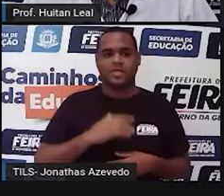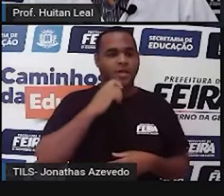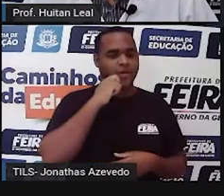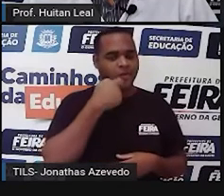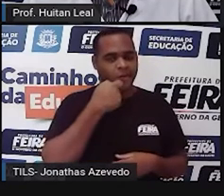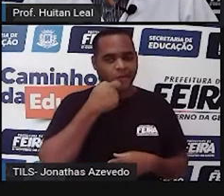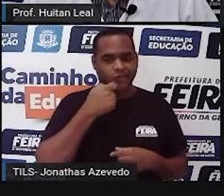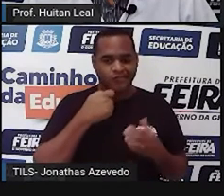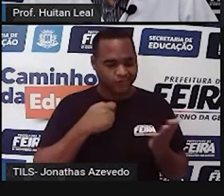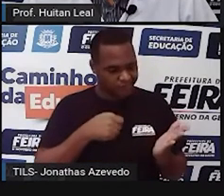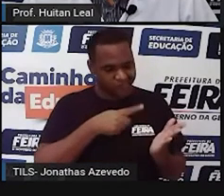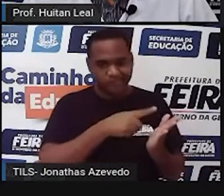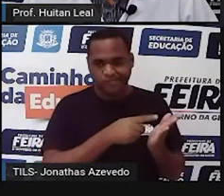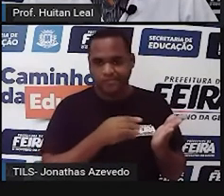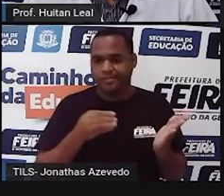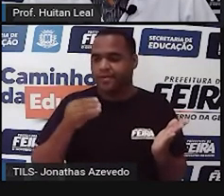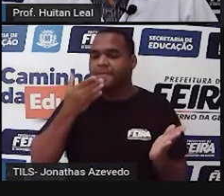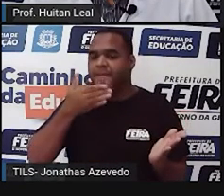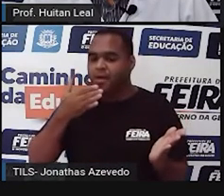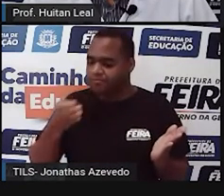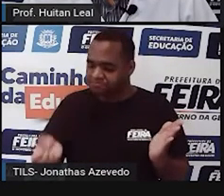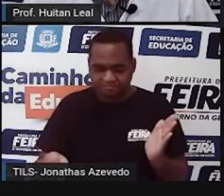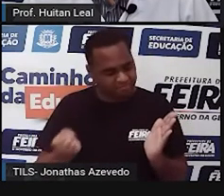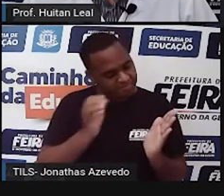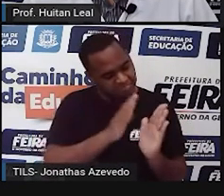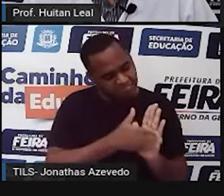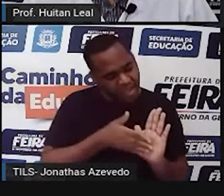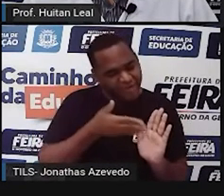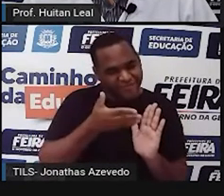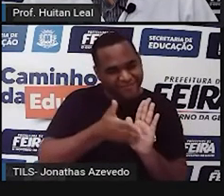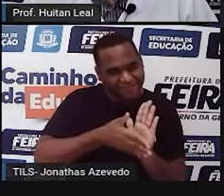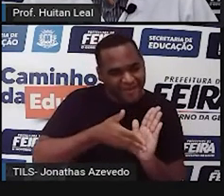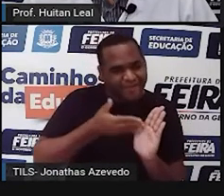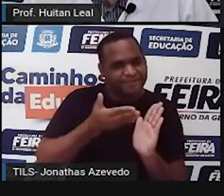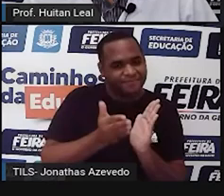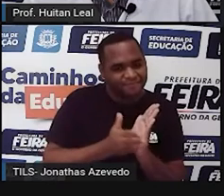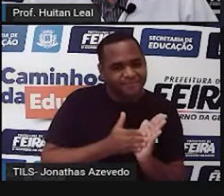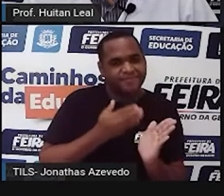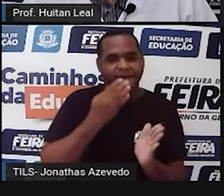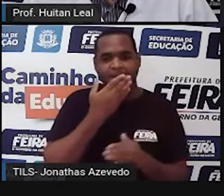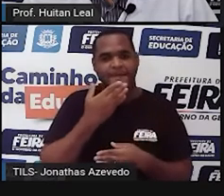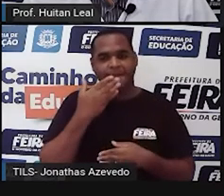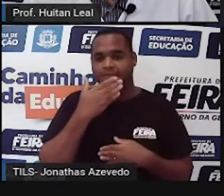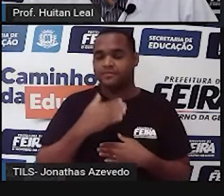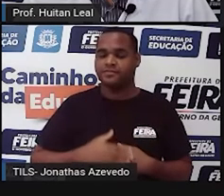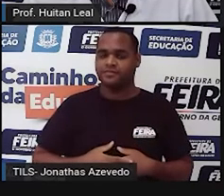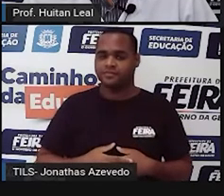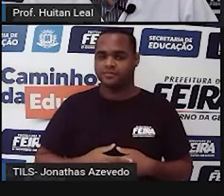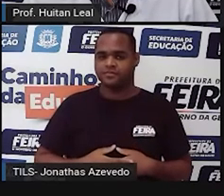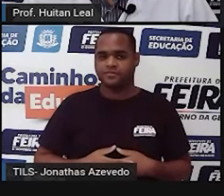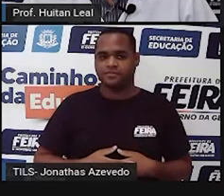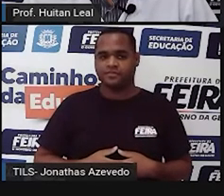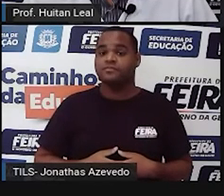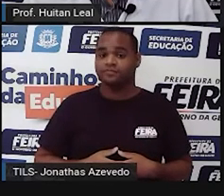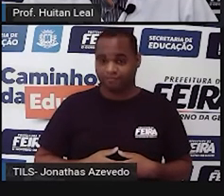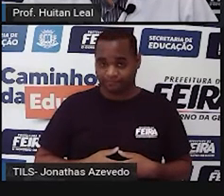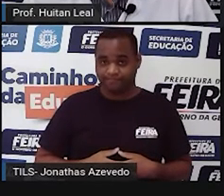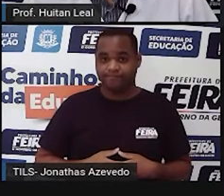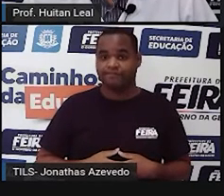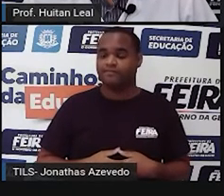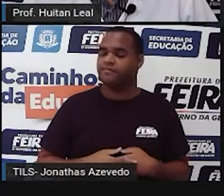pão, de repente você pega o pão e no lugar da manteiga, você passa o mel. Você está comendo pão com mel.